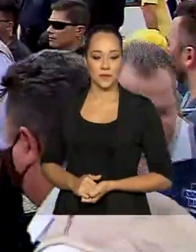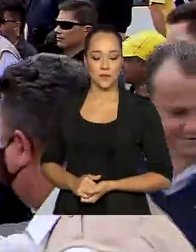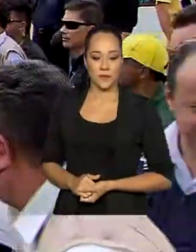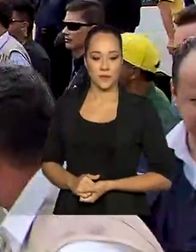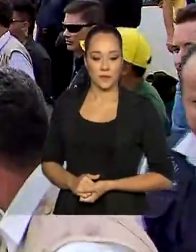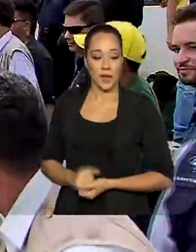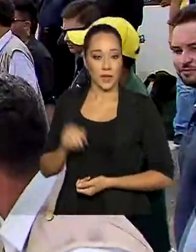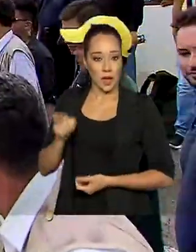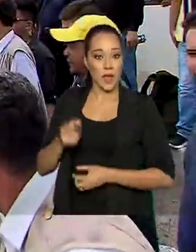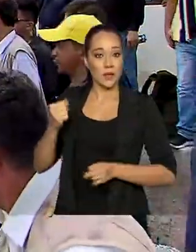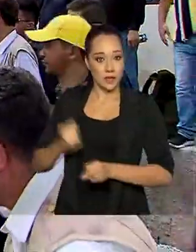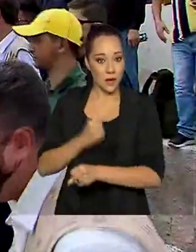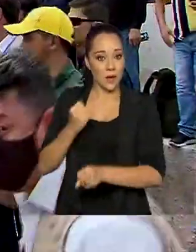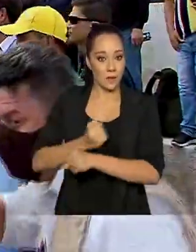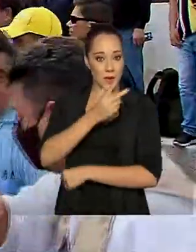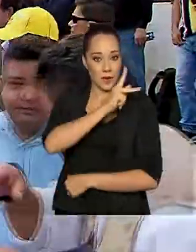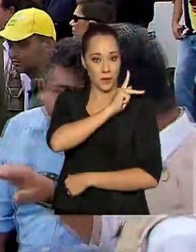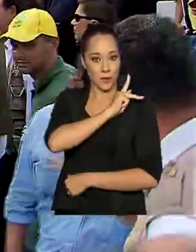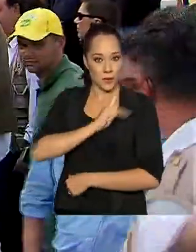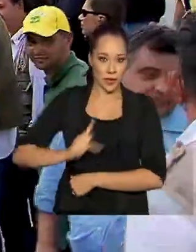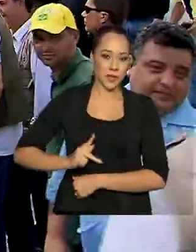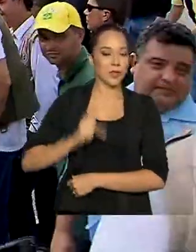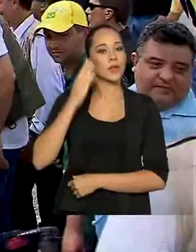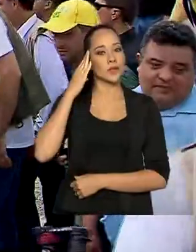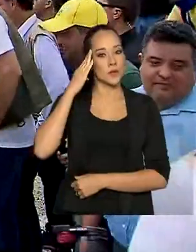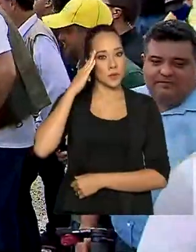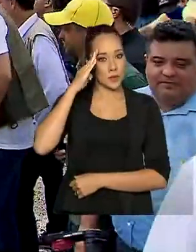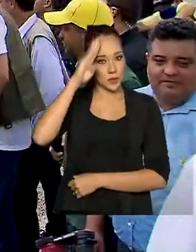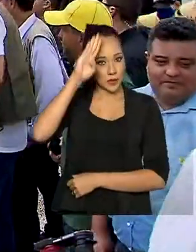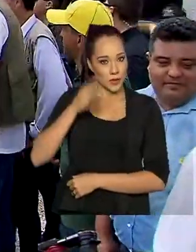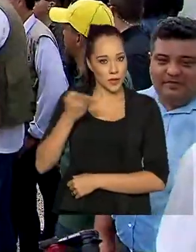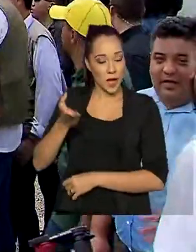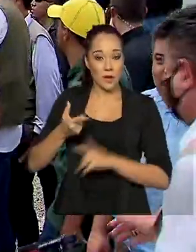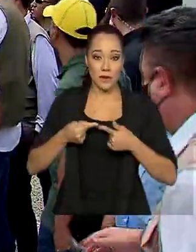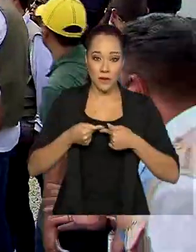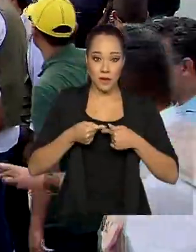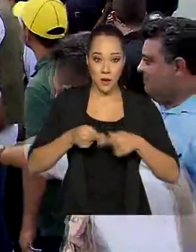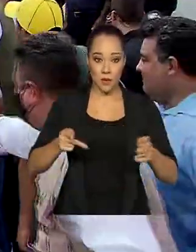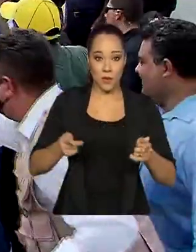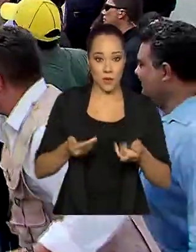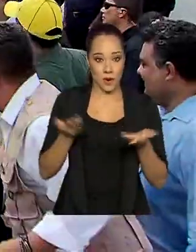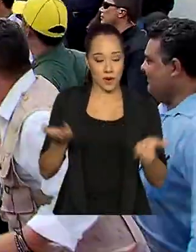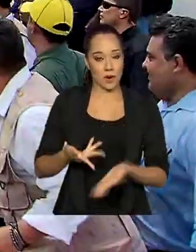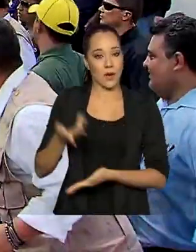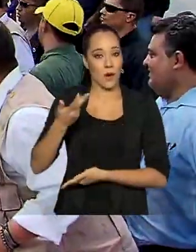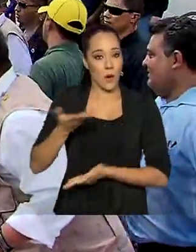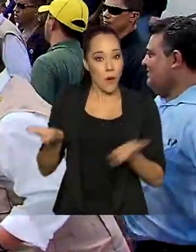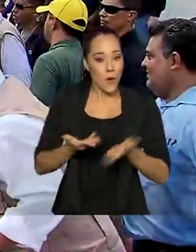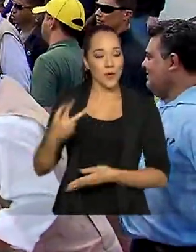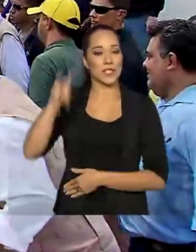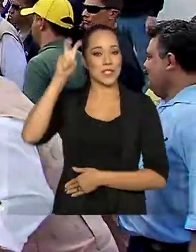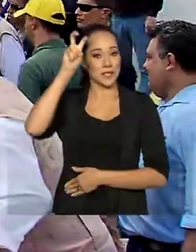Esta obra que o presidente Jair Bolsonaro inaugura nesta quinta-feira